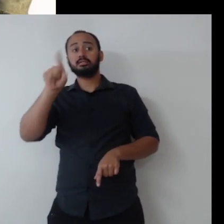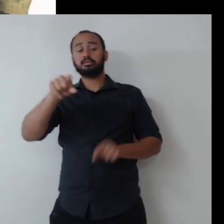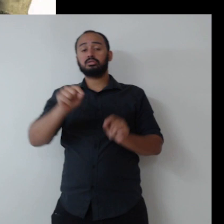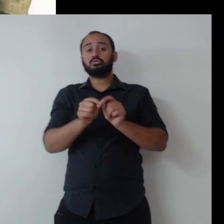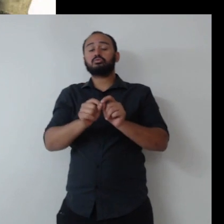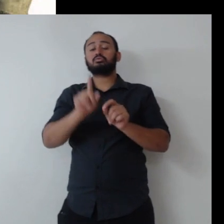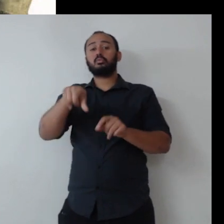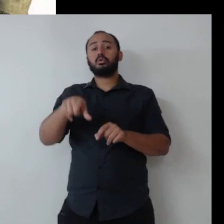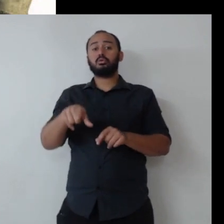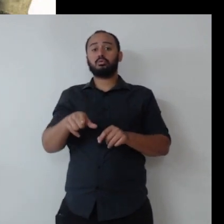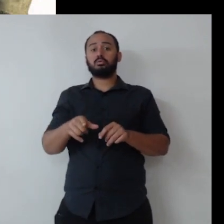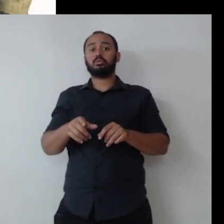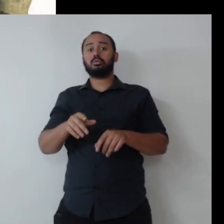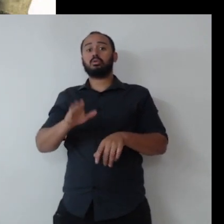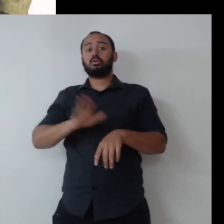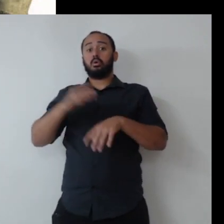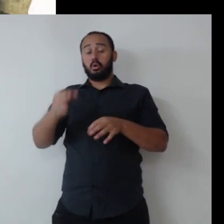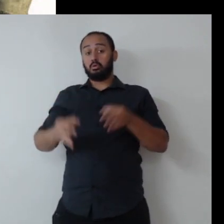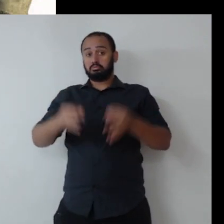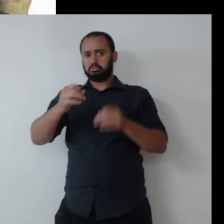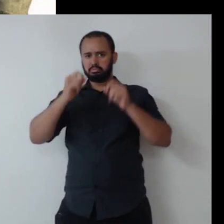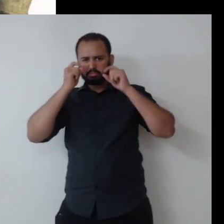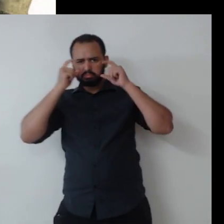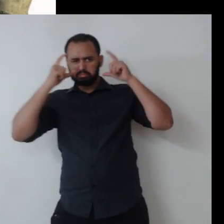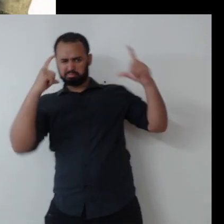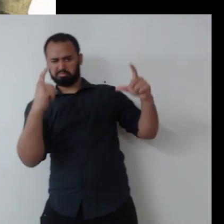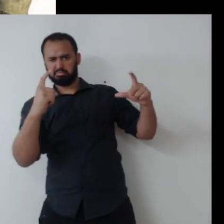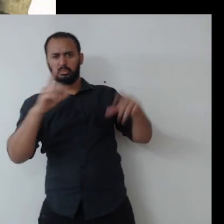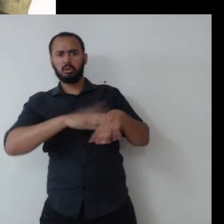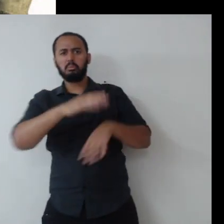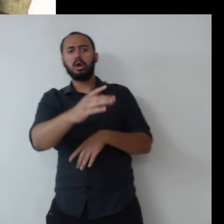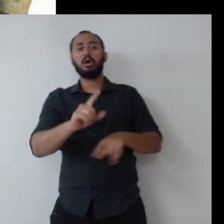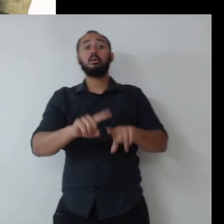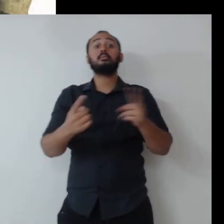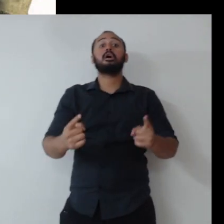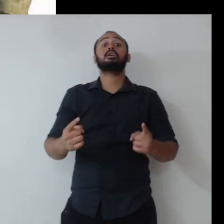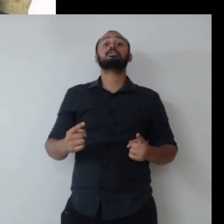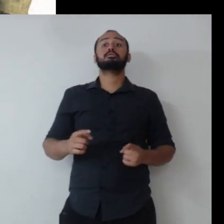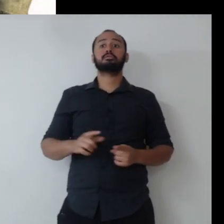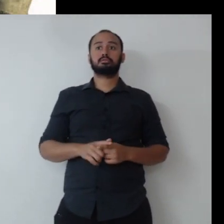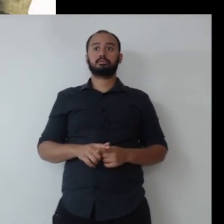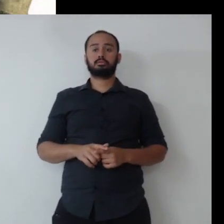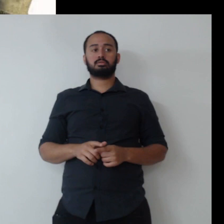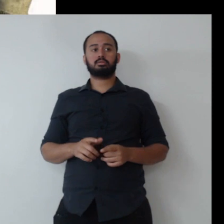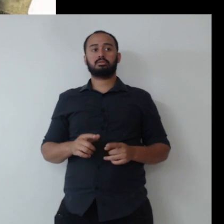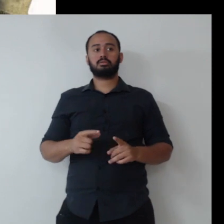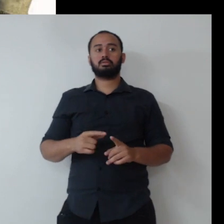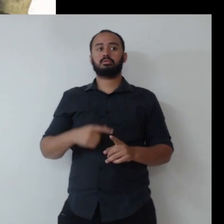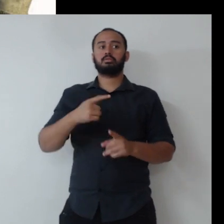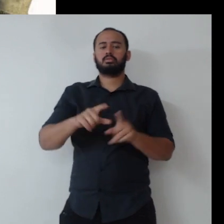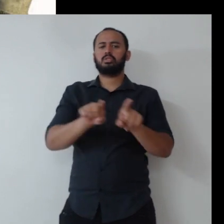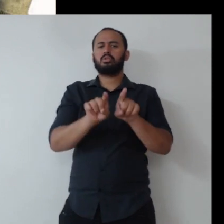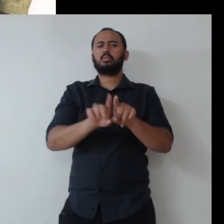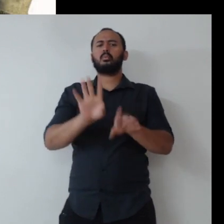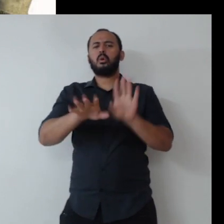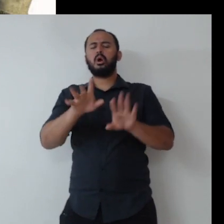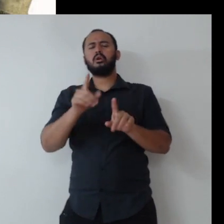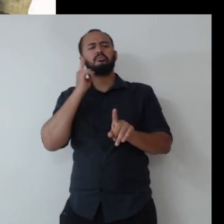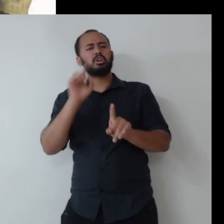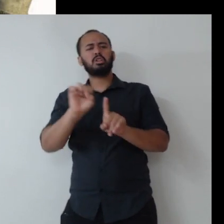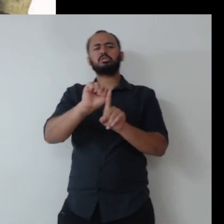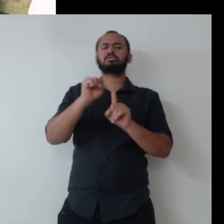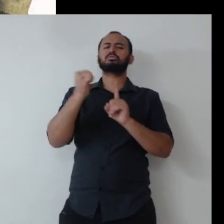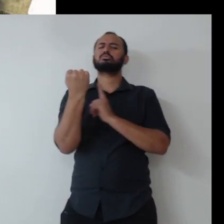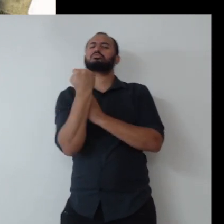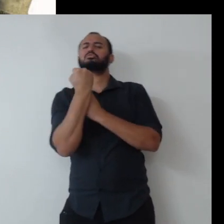Executivo, o Judiciário aumentou um pouco a visão, tem outras resoluções, a 400, que traz aí um pouco das questões sociais,